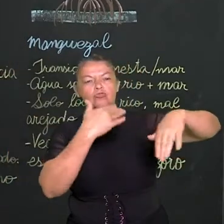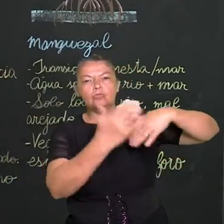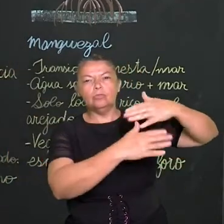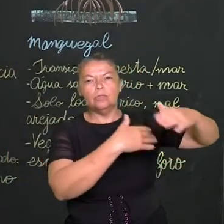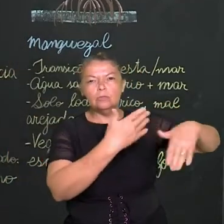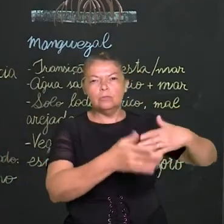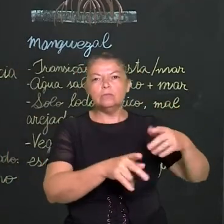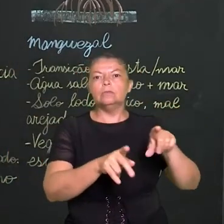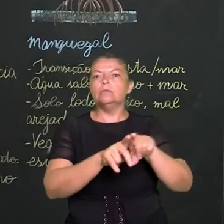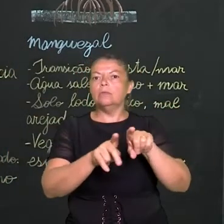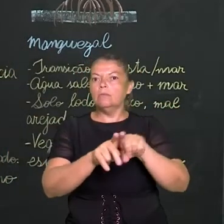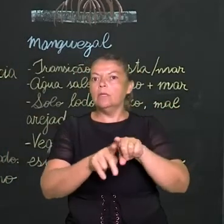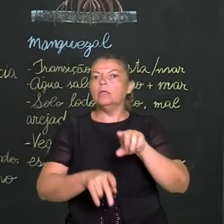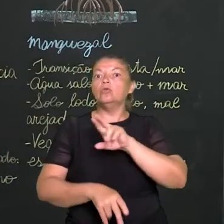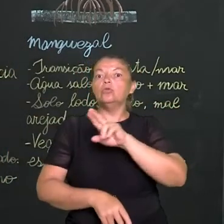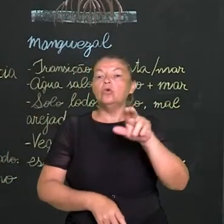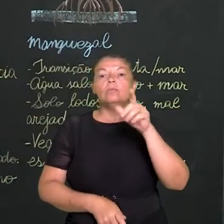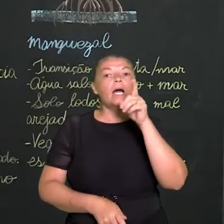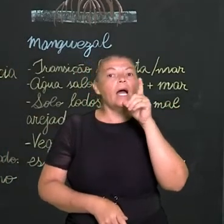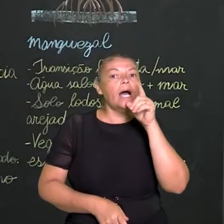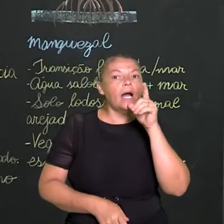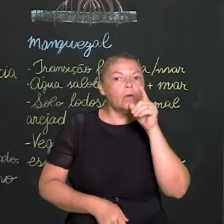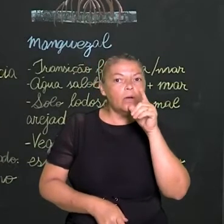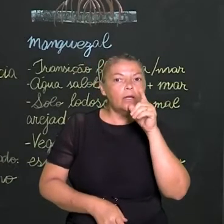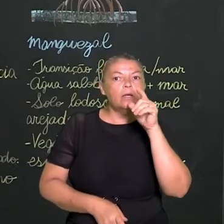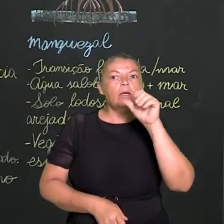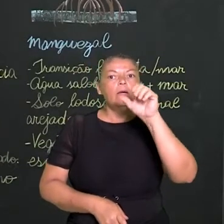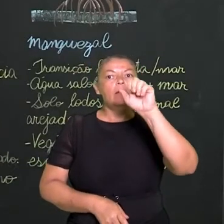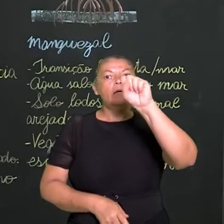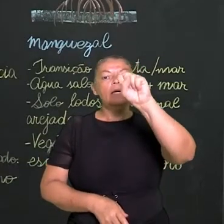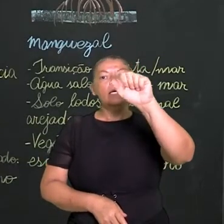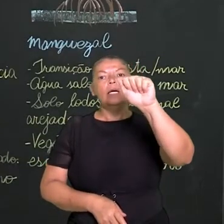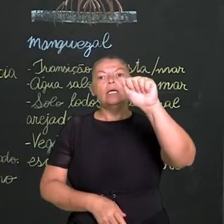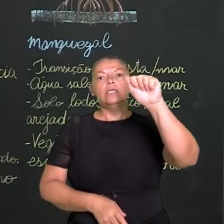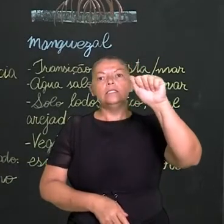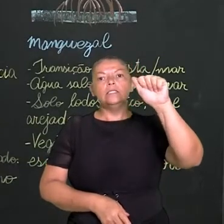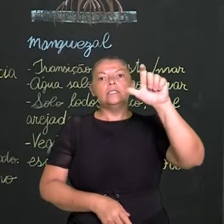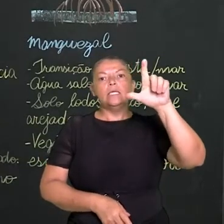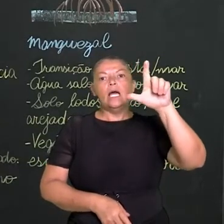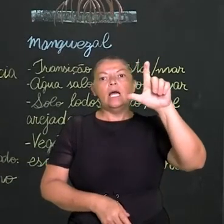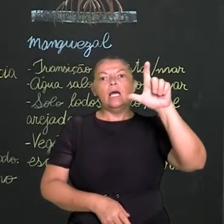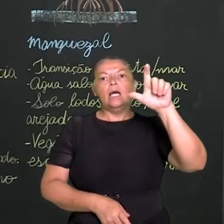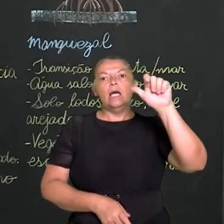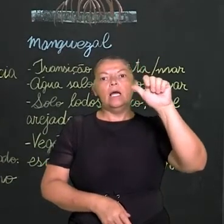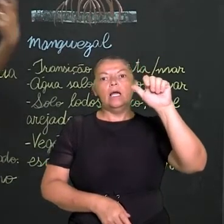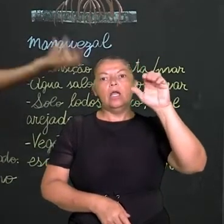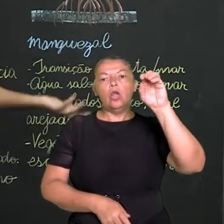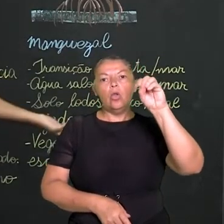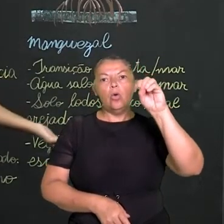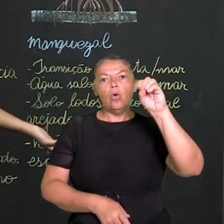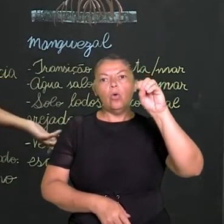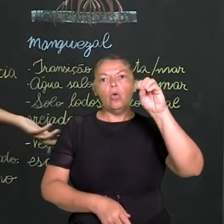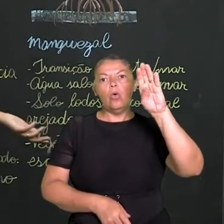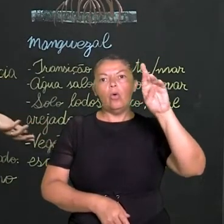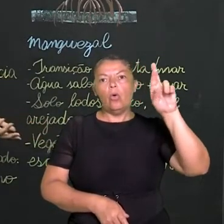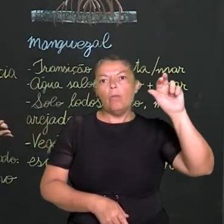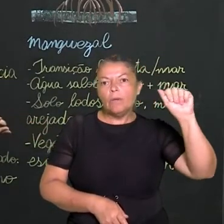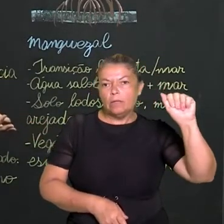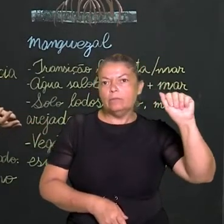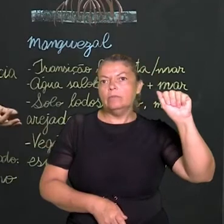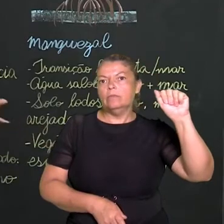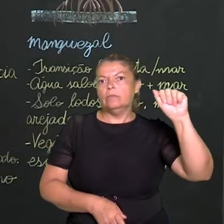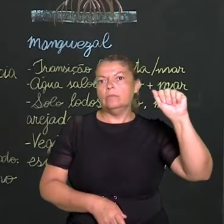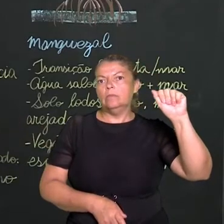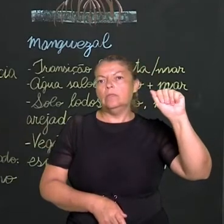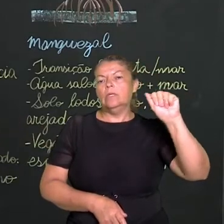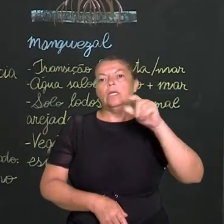e o rio está saindo, é a chamada água salobra. E essa salinidade, aí que não é tanto nem tanto para o mar, nem tanto